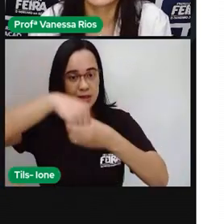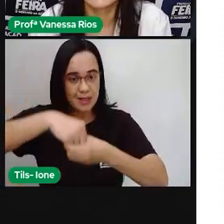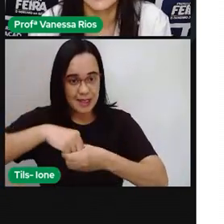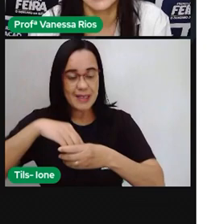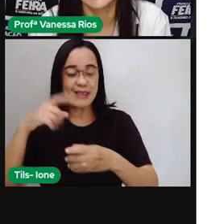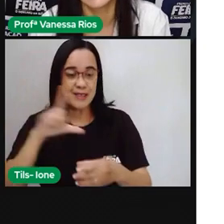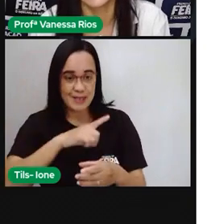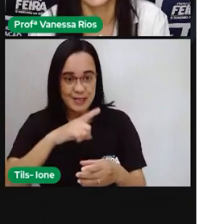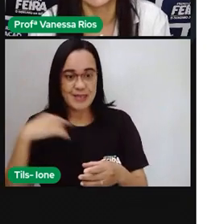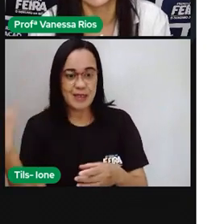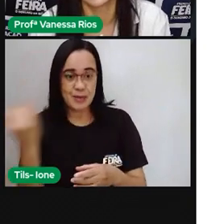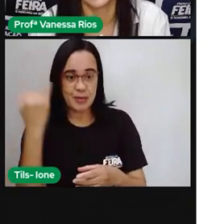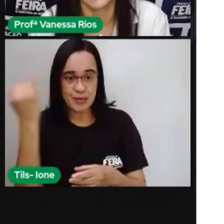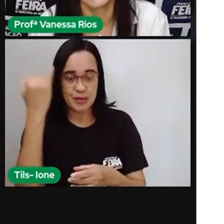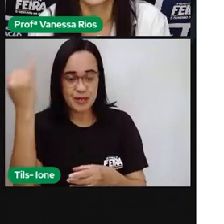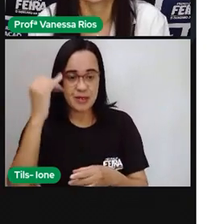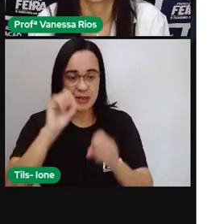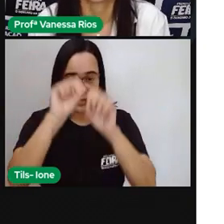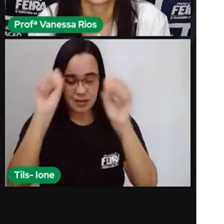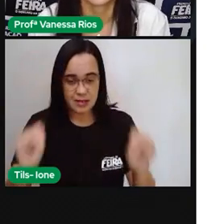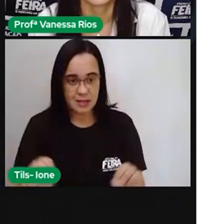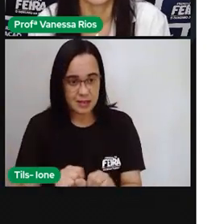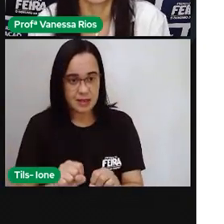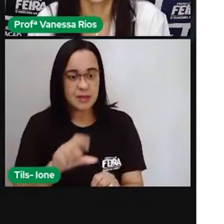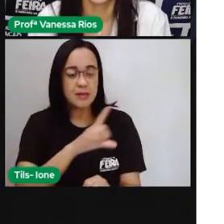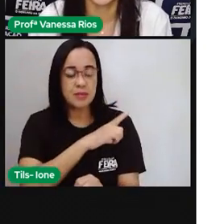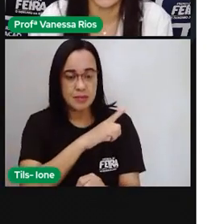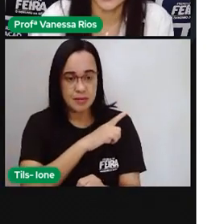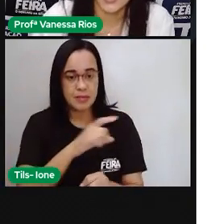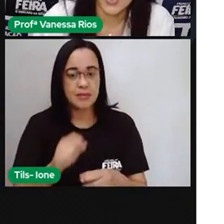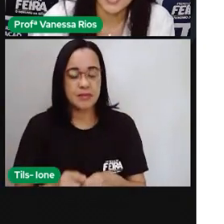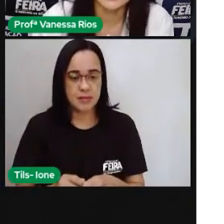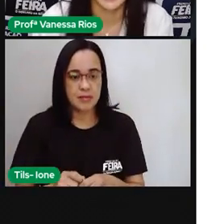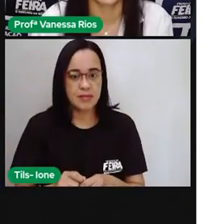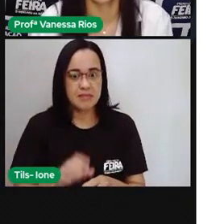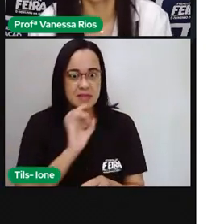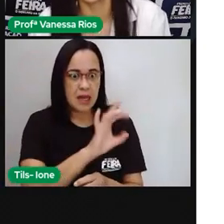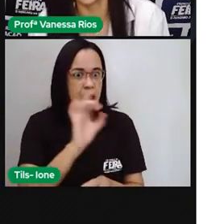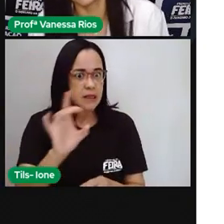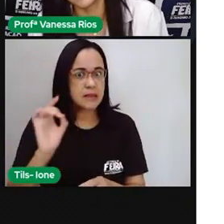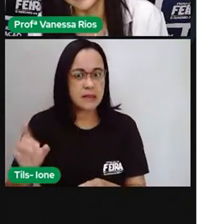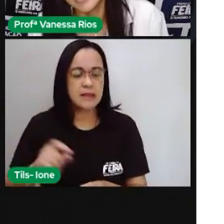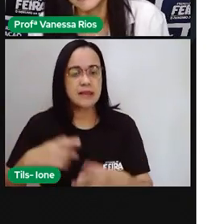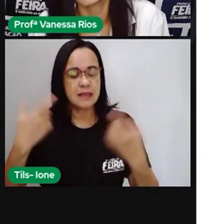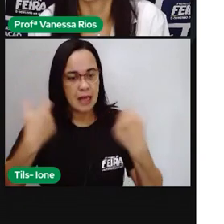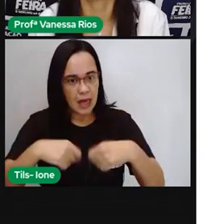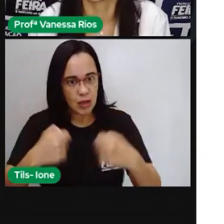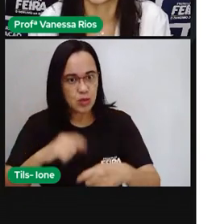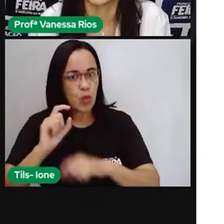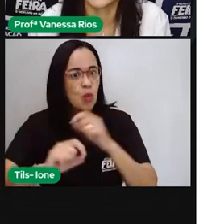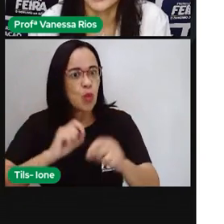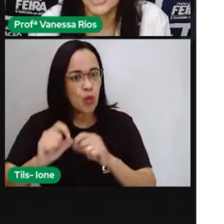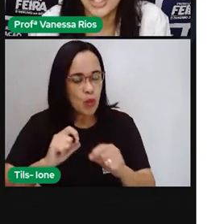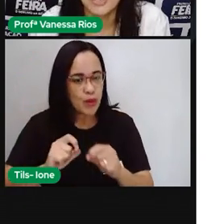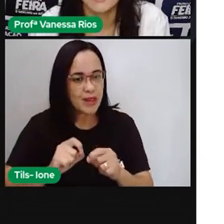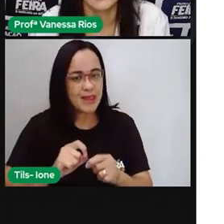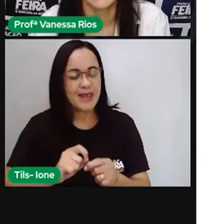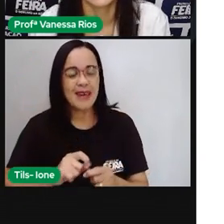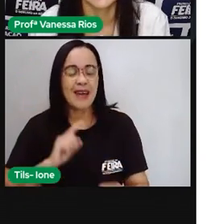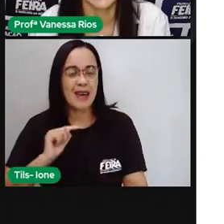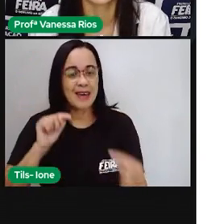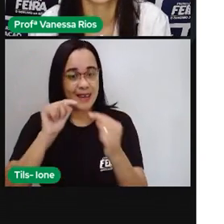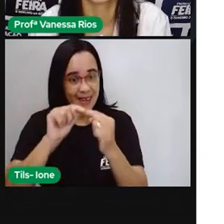importância que esses sistemas têm com suas funções, cada um com sua função, com seu objetivo